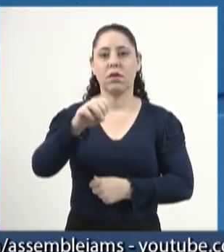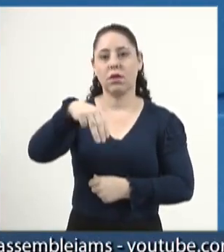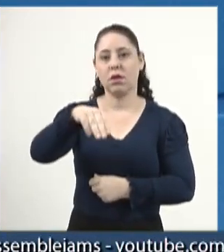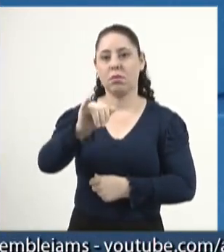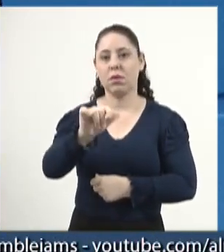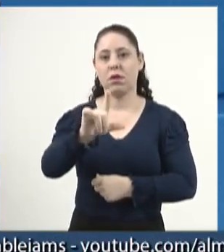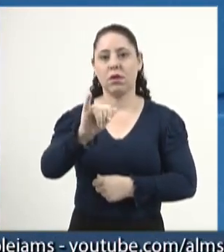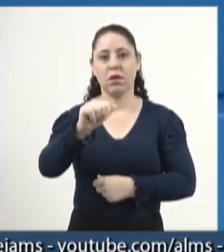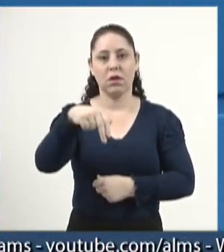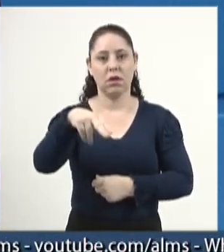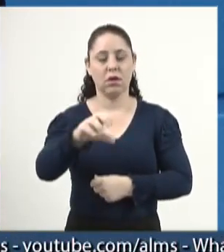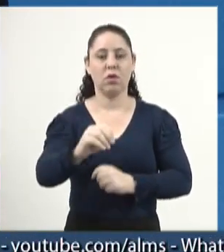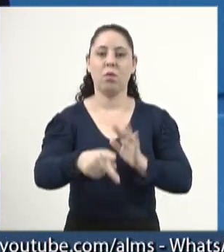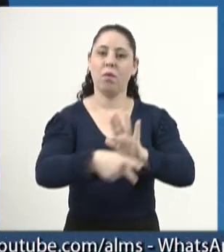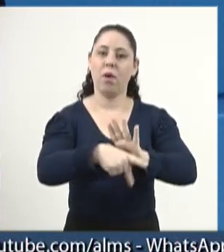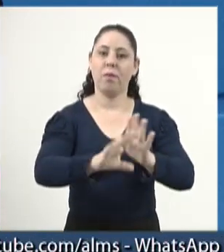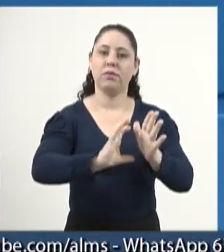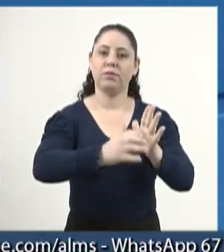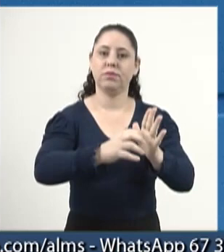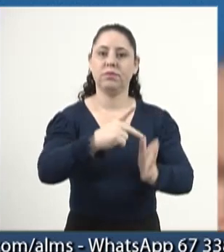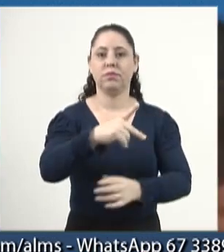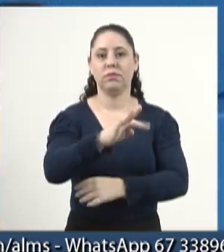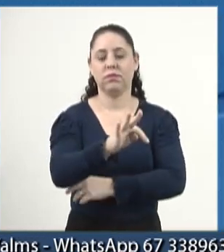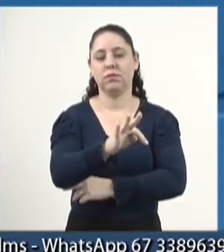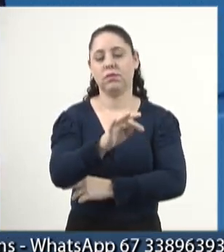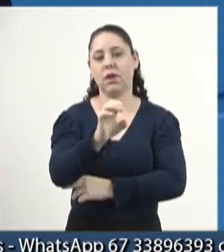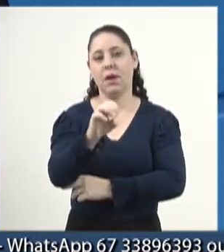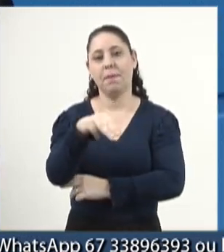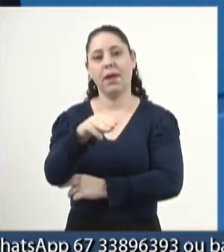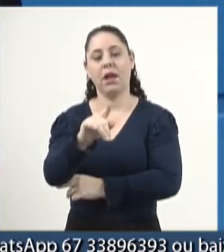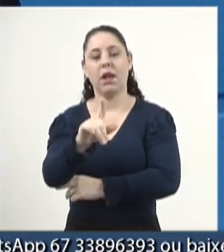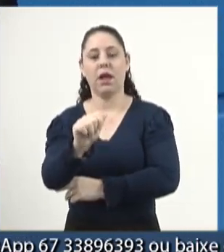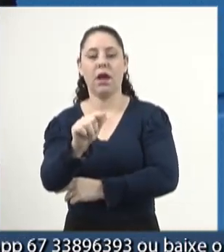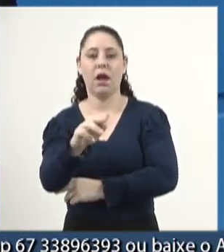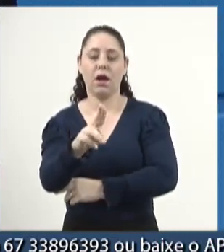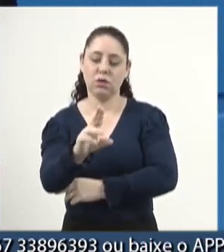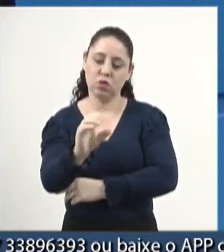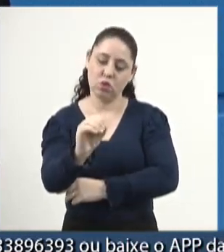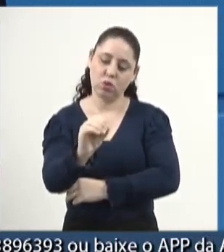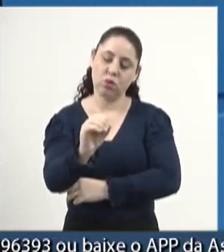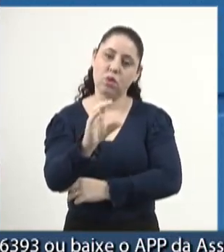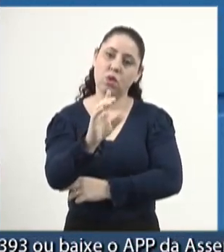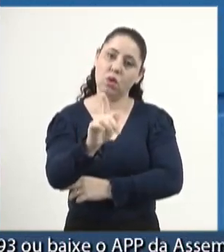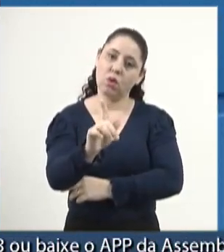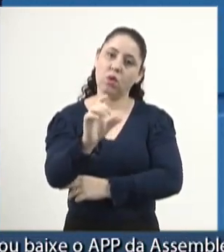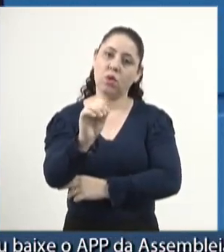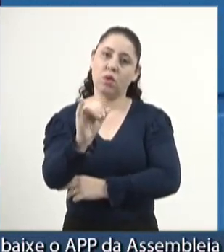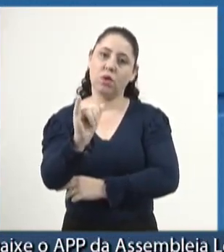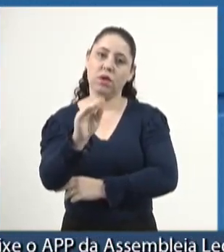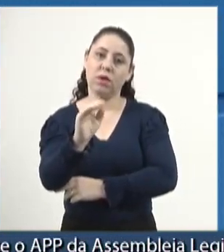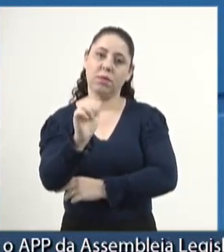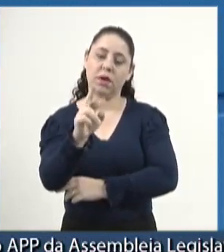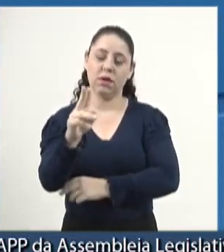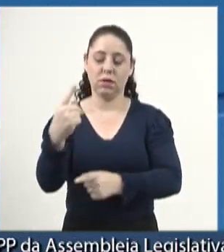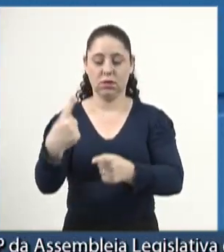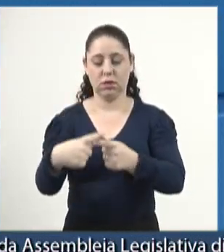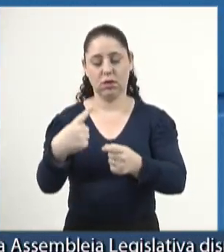Martins, do PT, famoso Emiliano Boiadeiro, do PT, do município de Miranda.